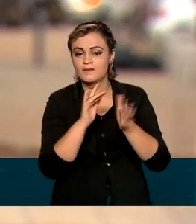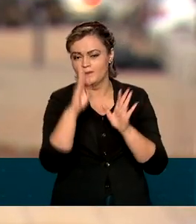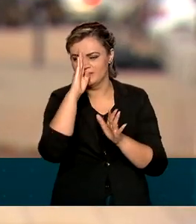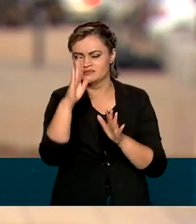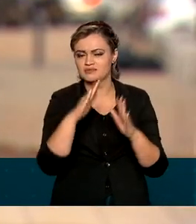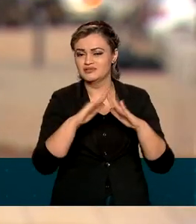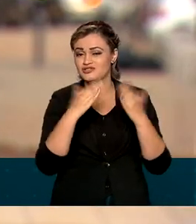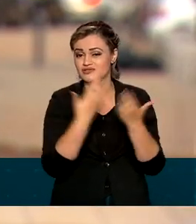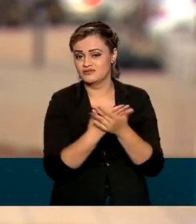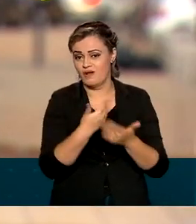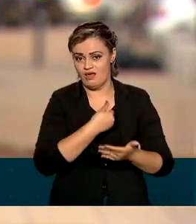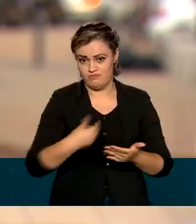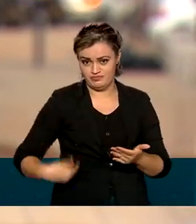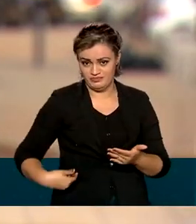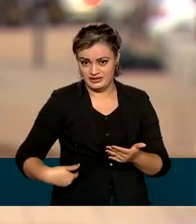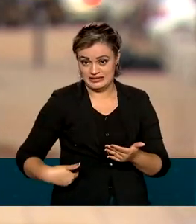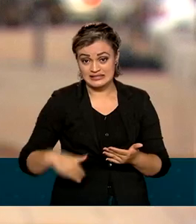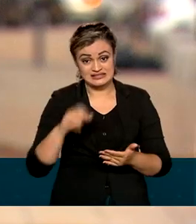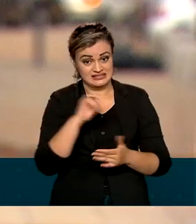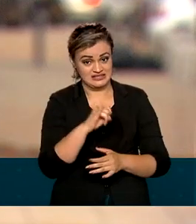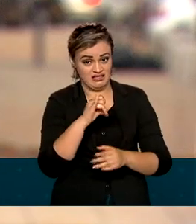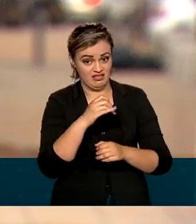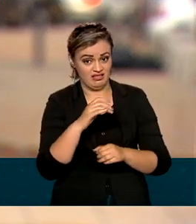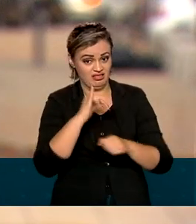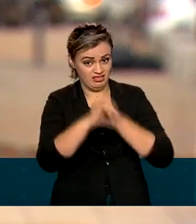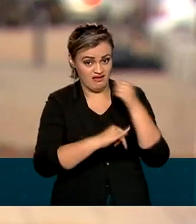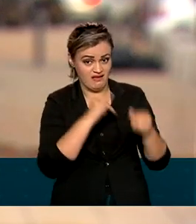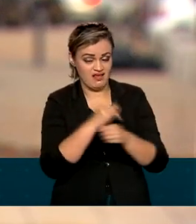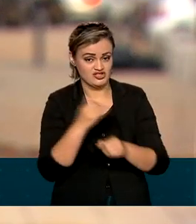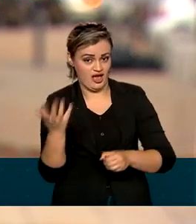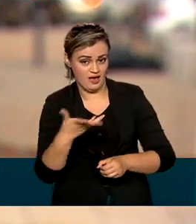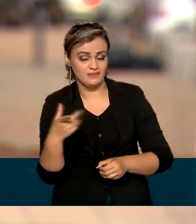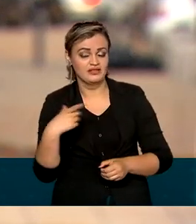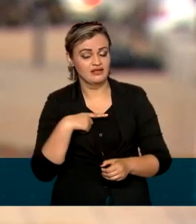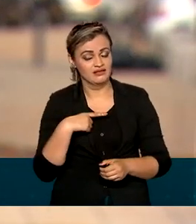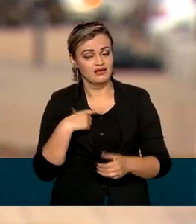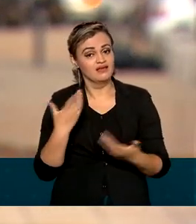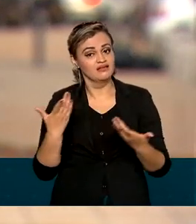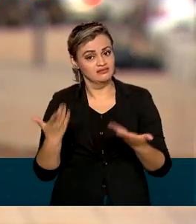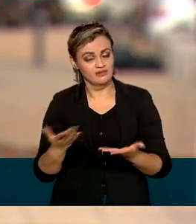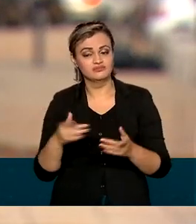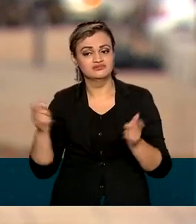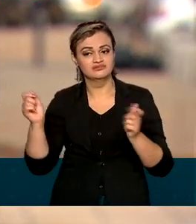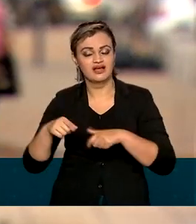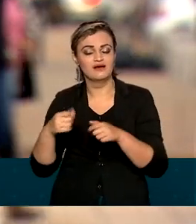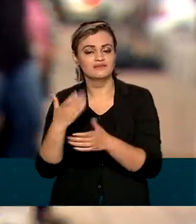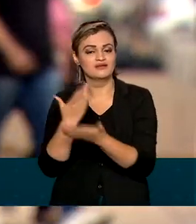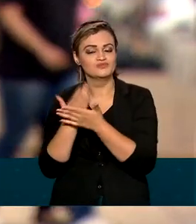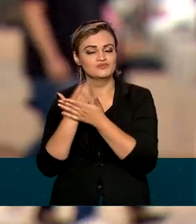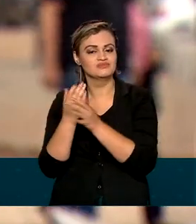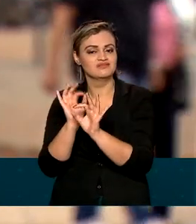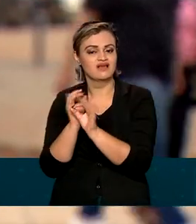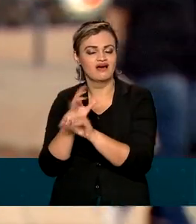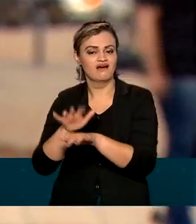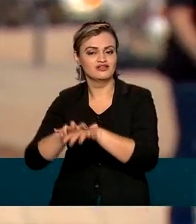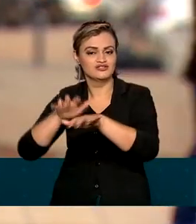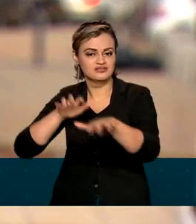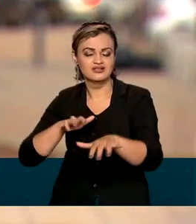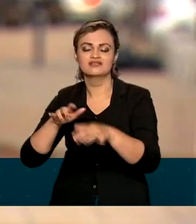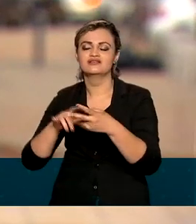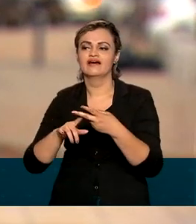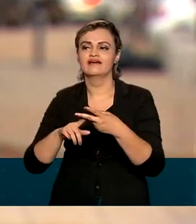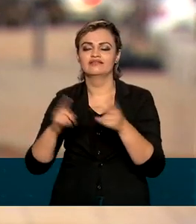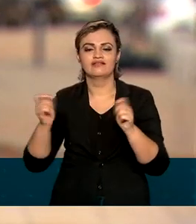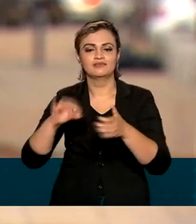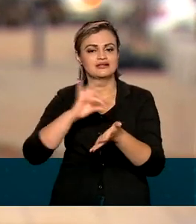públicas. Com a internet de alta velocidade, a população pode ter acesso ao ensino à distância e a serviços como a